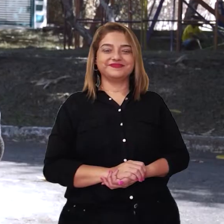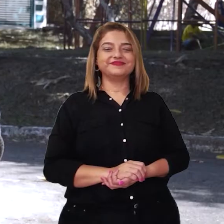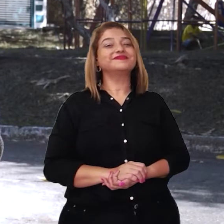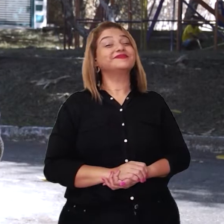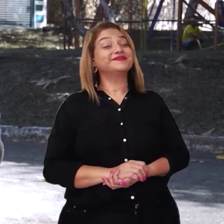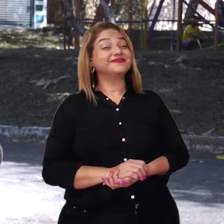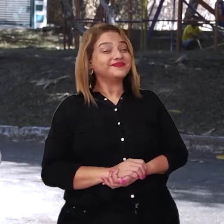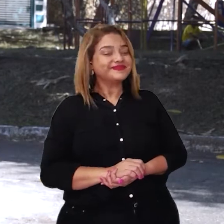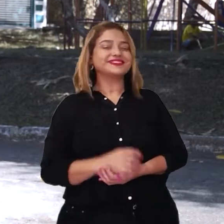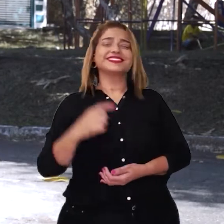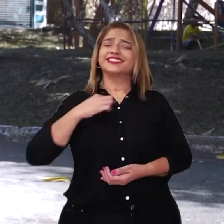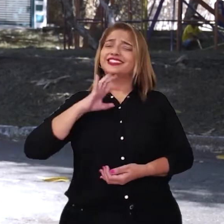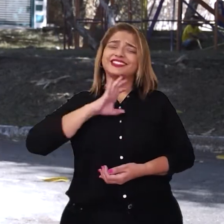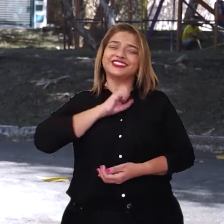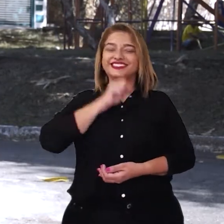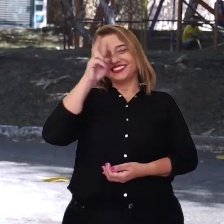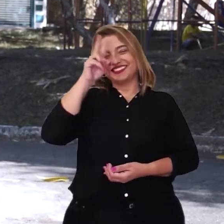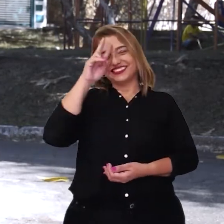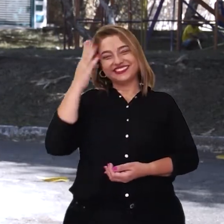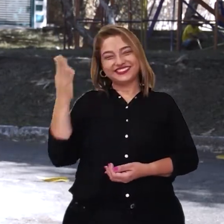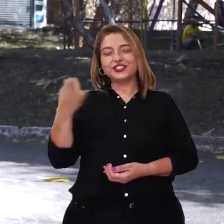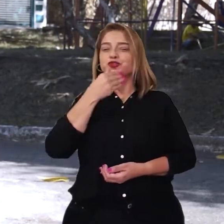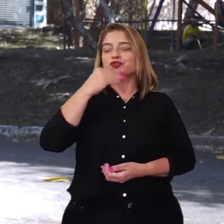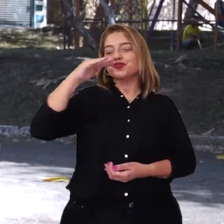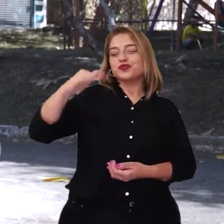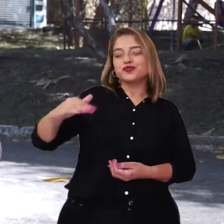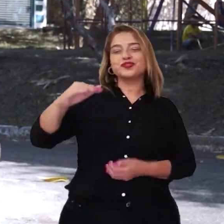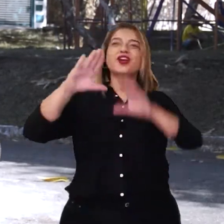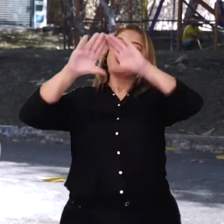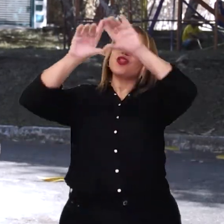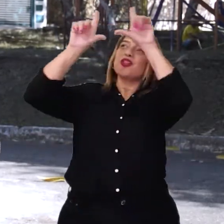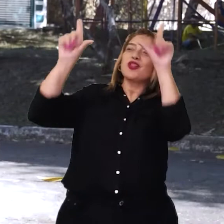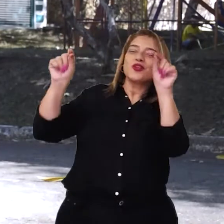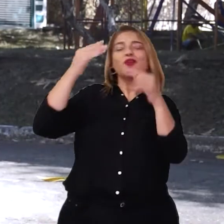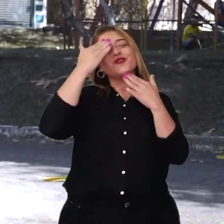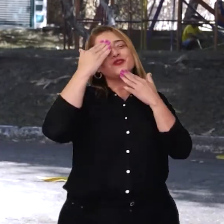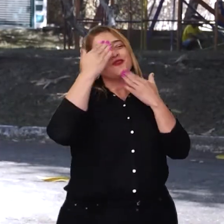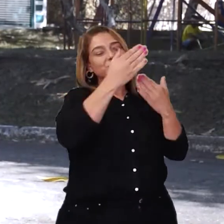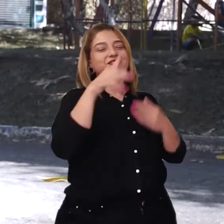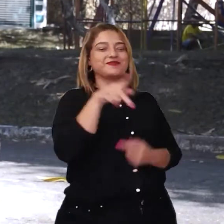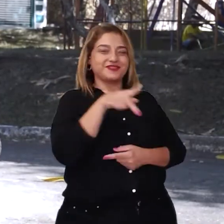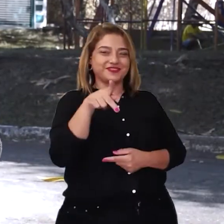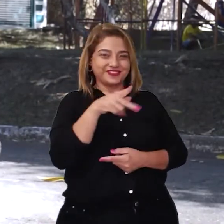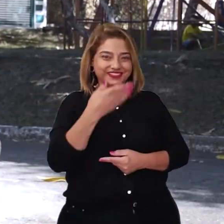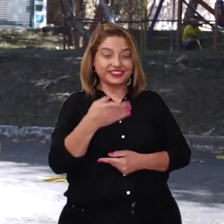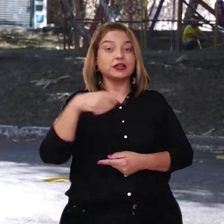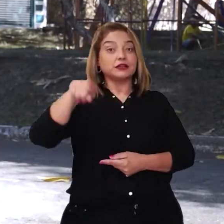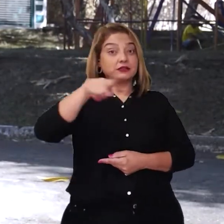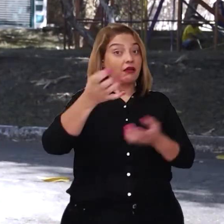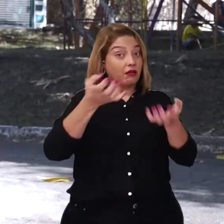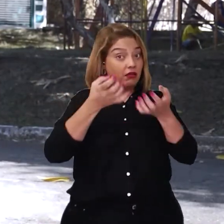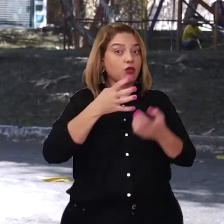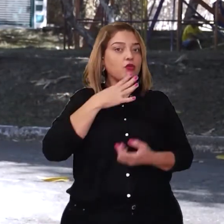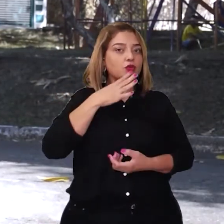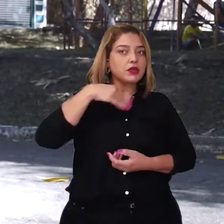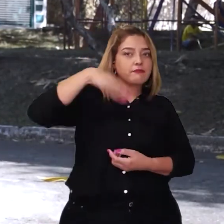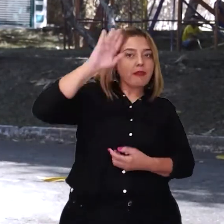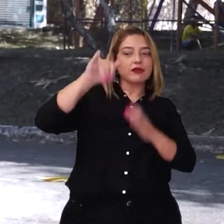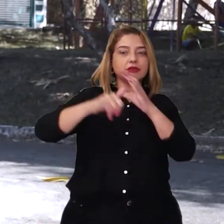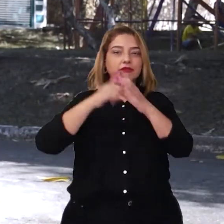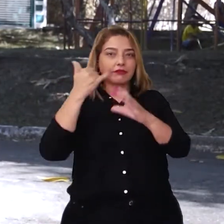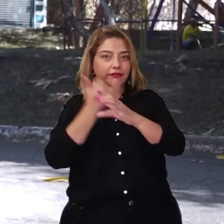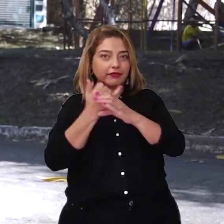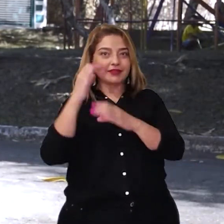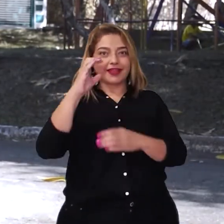Ah, adorei a história, o Menino e a Lua. Obrigado, Sabrina Cafué. E quem quiser conhecer mais sobre o canal